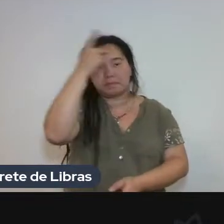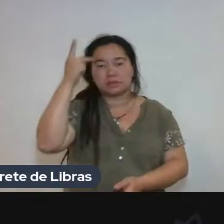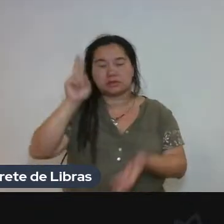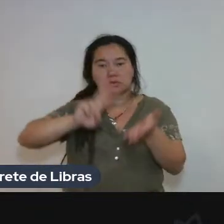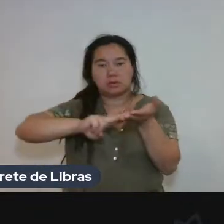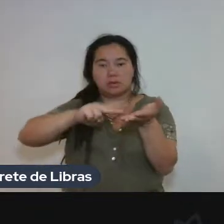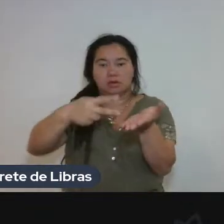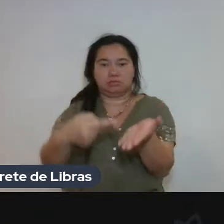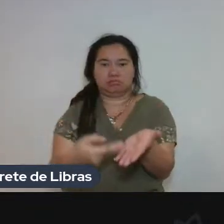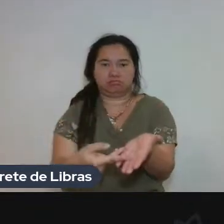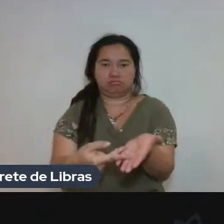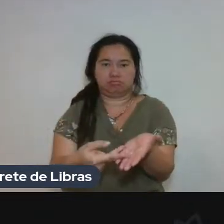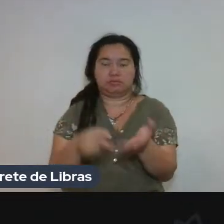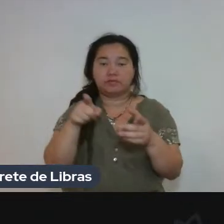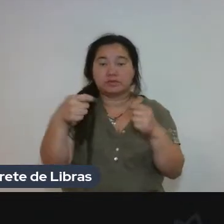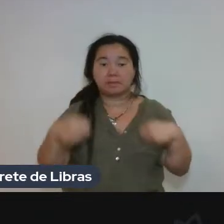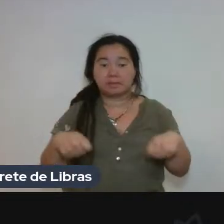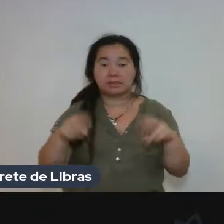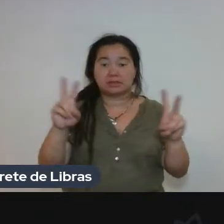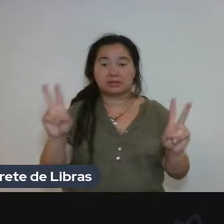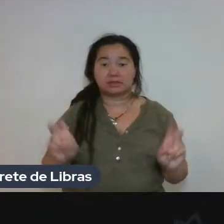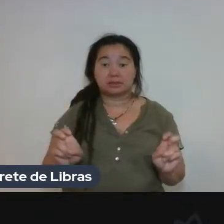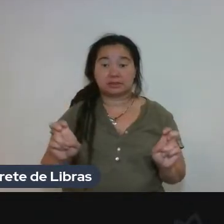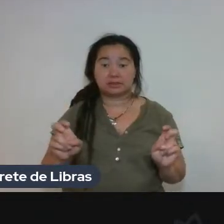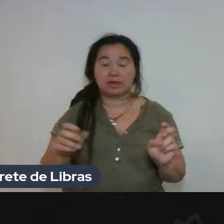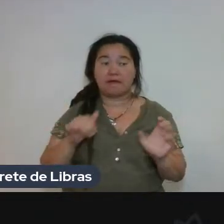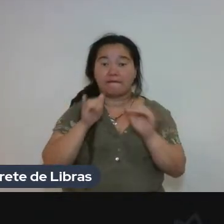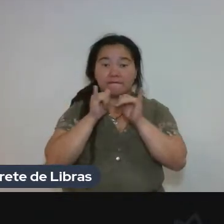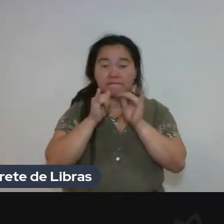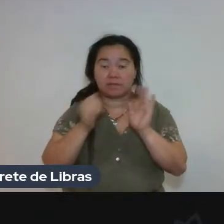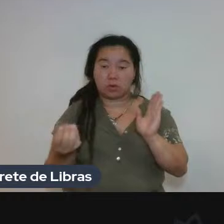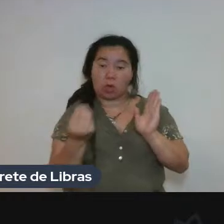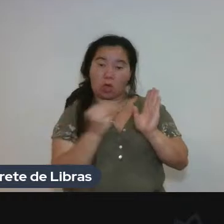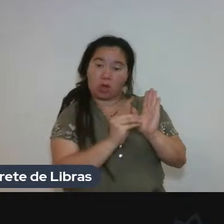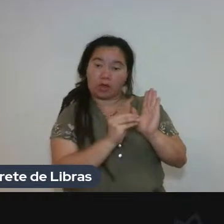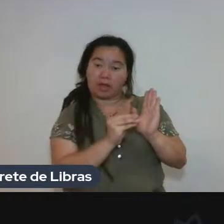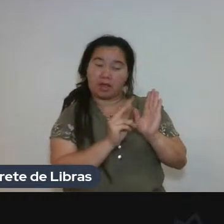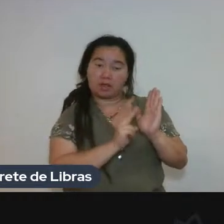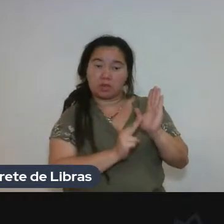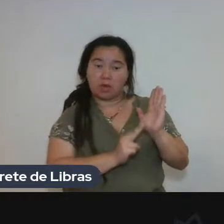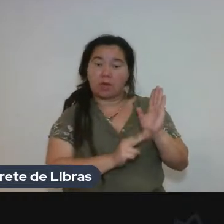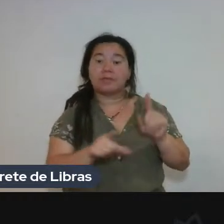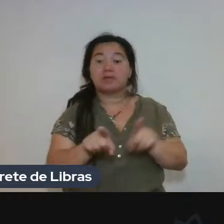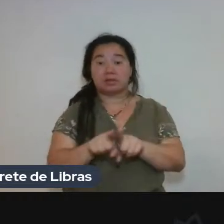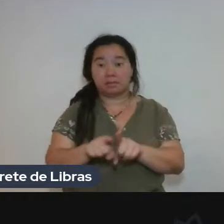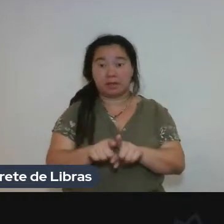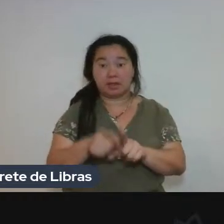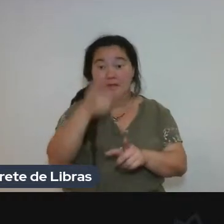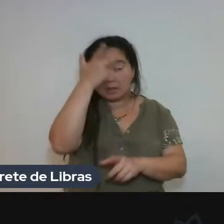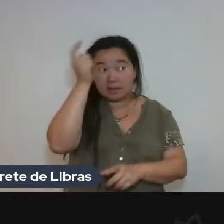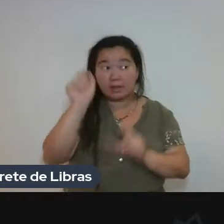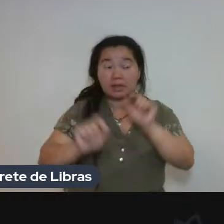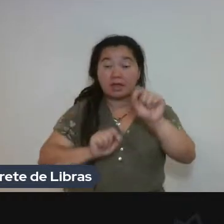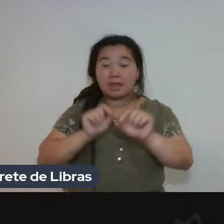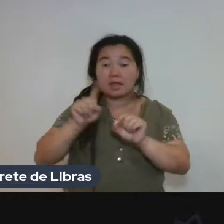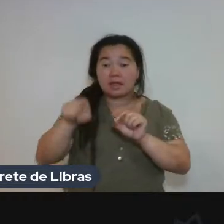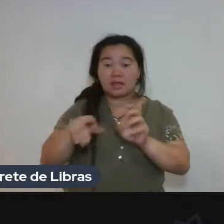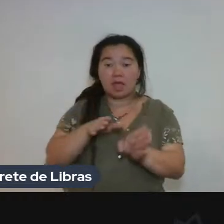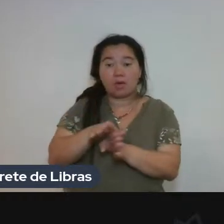expressamente, Ah, meninas, quem orientou vocês, né? Porque às vezes está escrito só